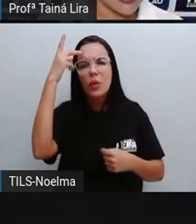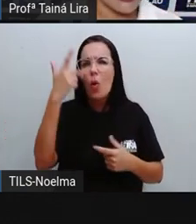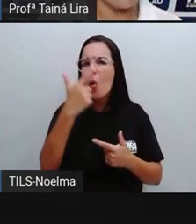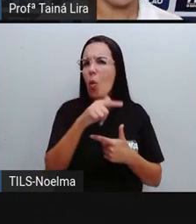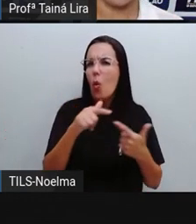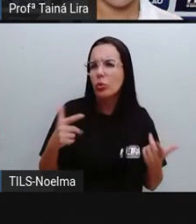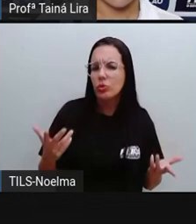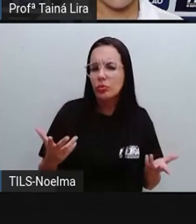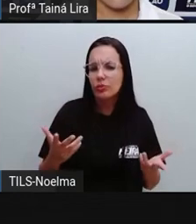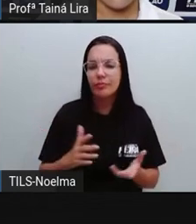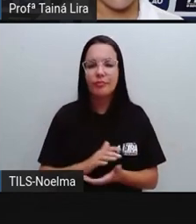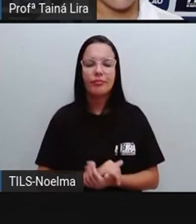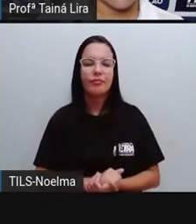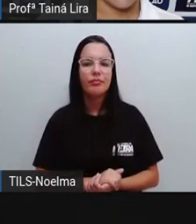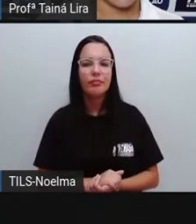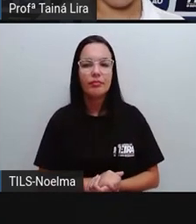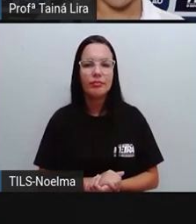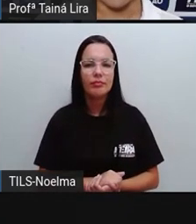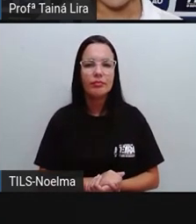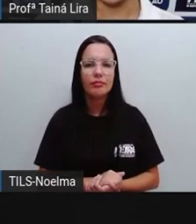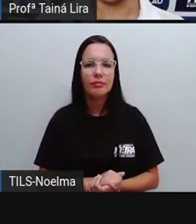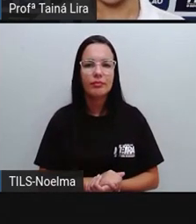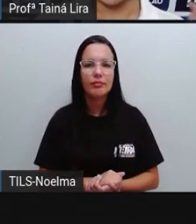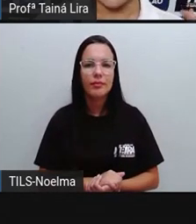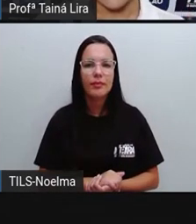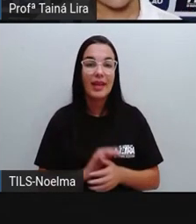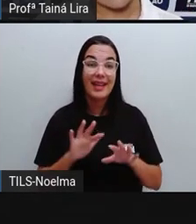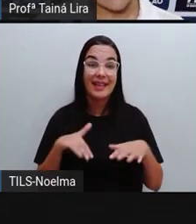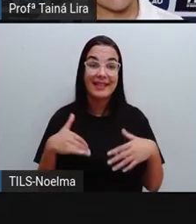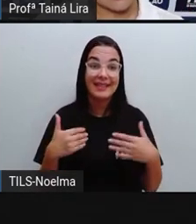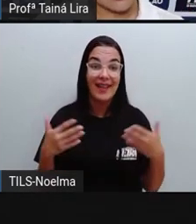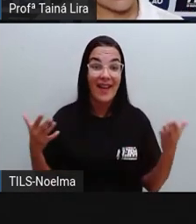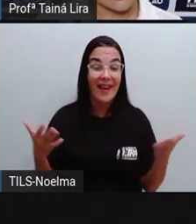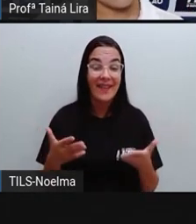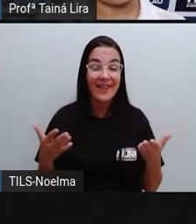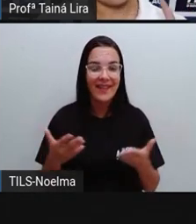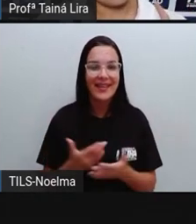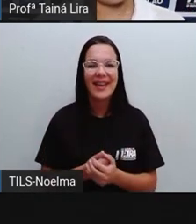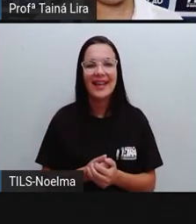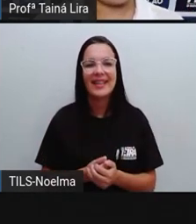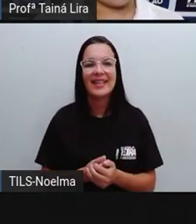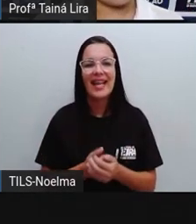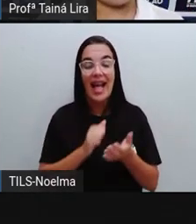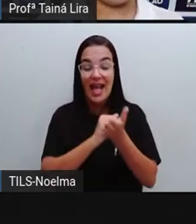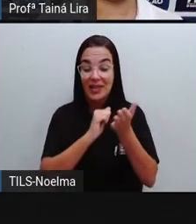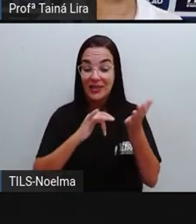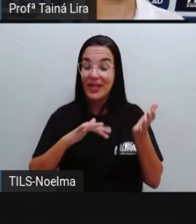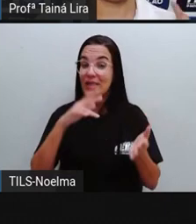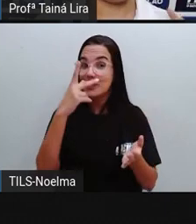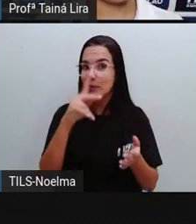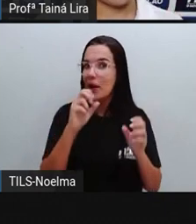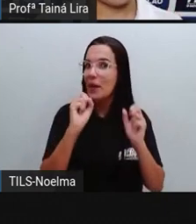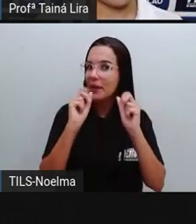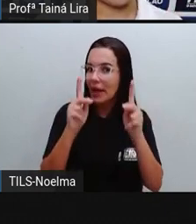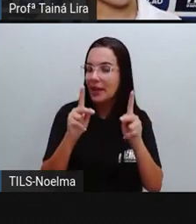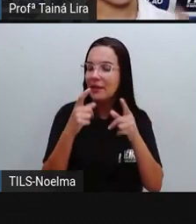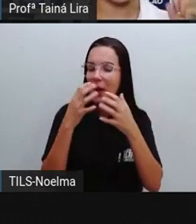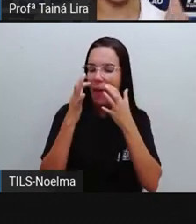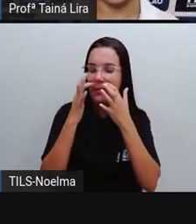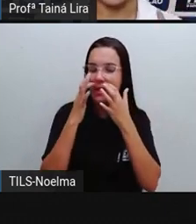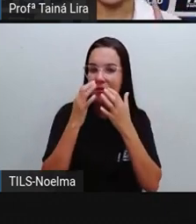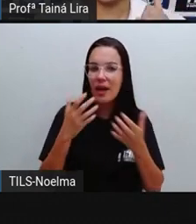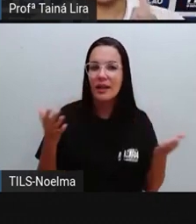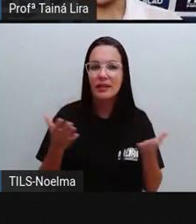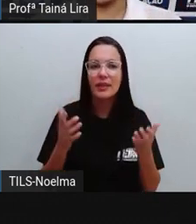criança? Tá bom? Então, essa vai ser a atividade de vocês. Observa aí.